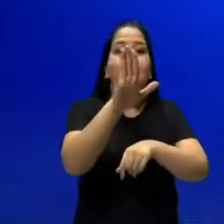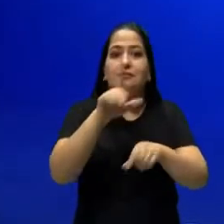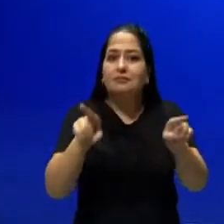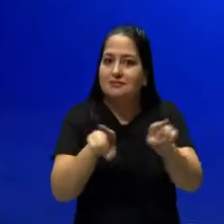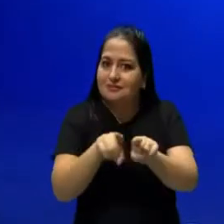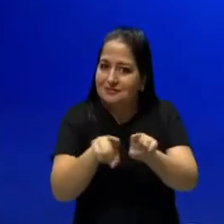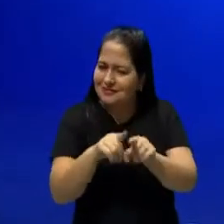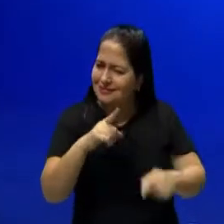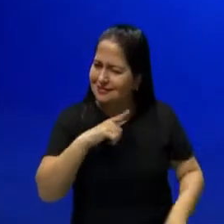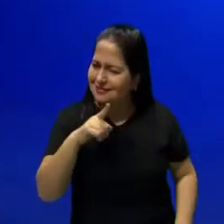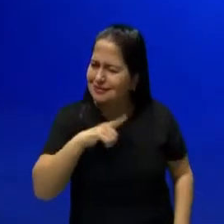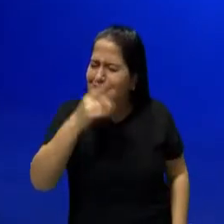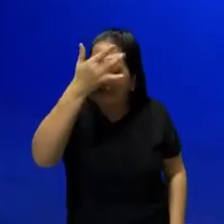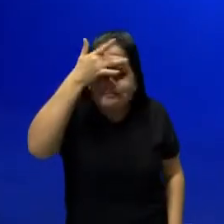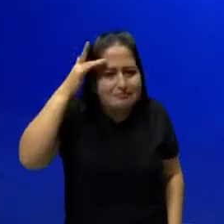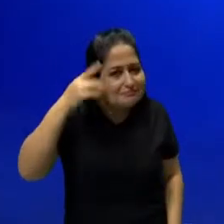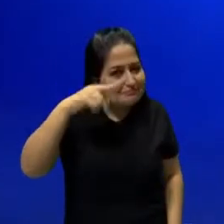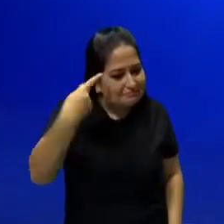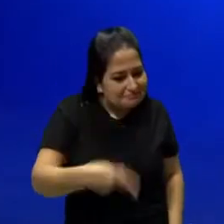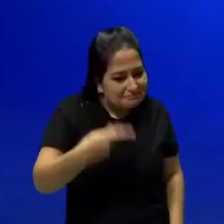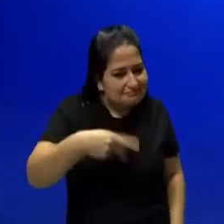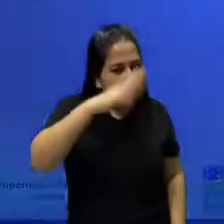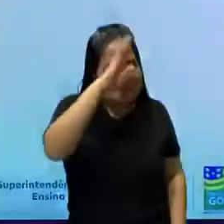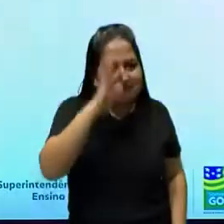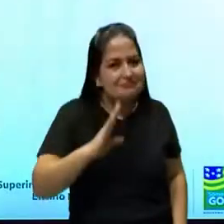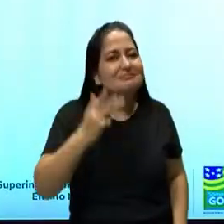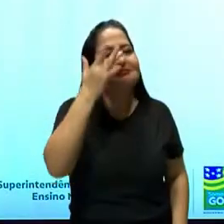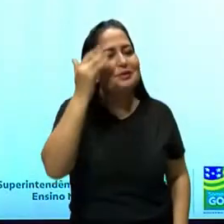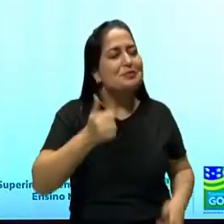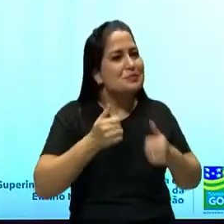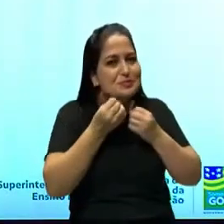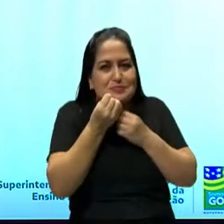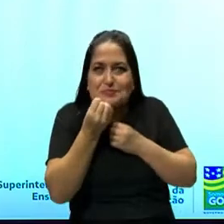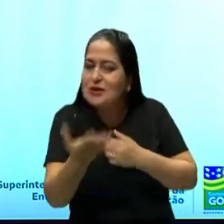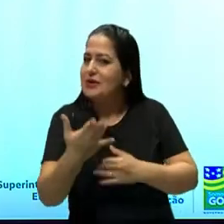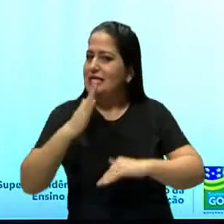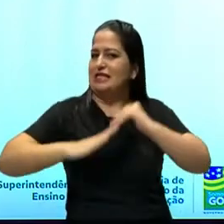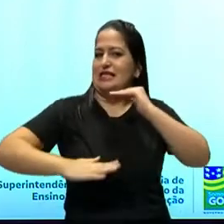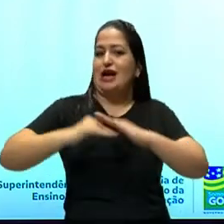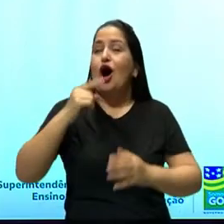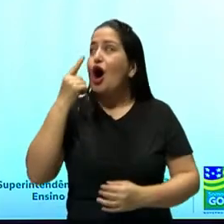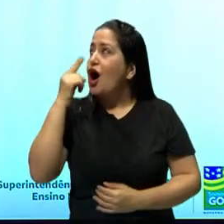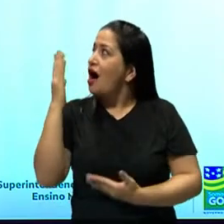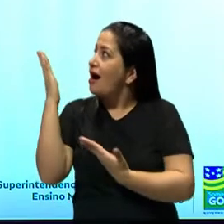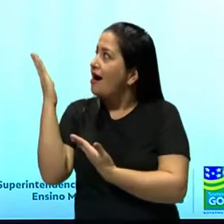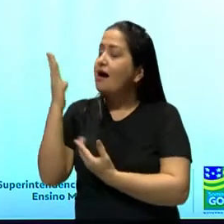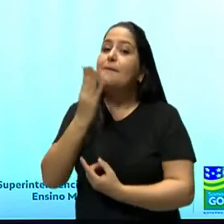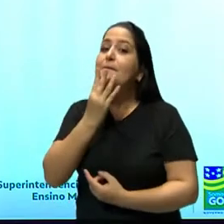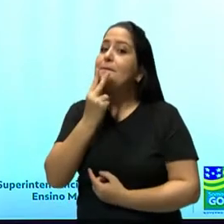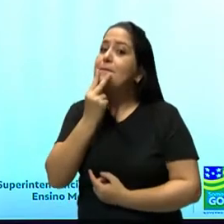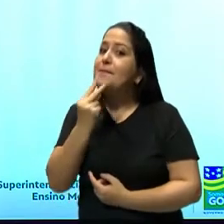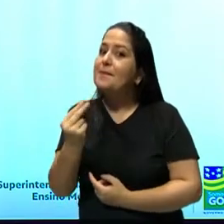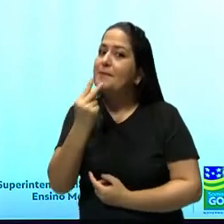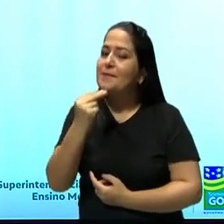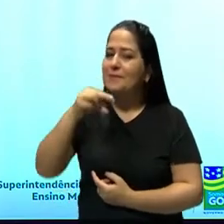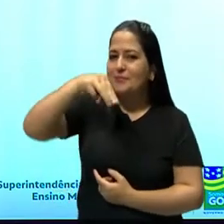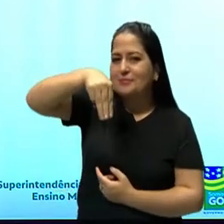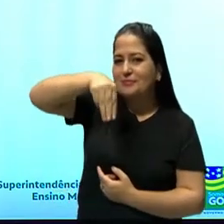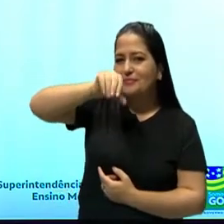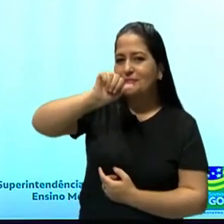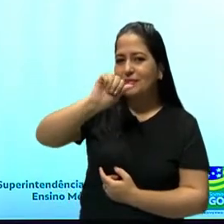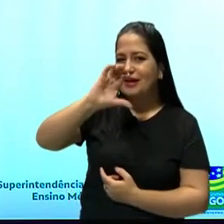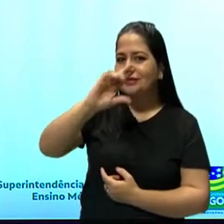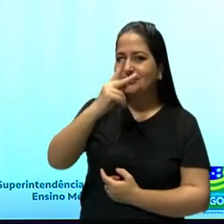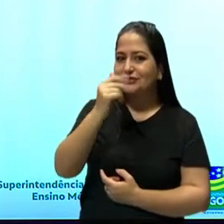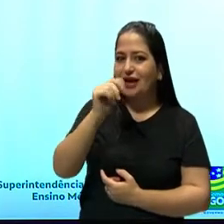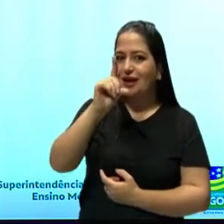temos também gente muito boa aqui no nosso Brasil. No realismo, nós vamos ter Machado de Assis, com as suas obras, que foram